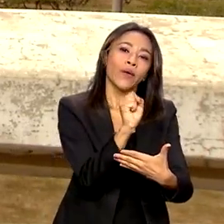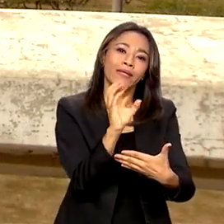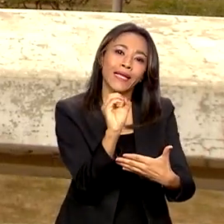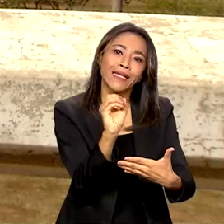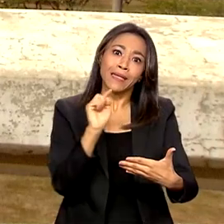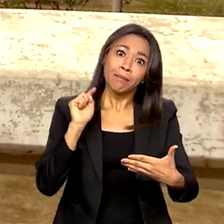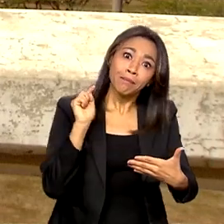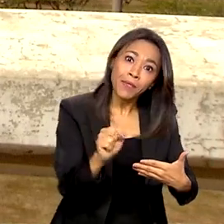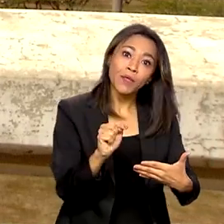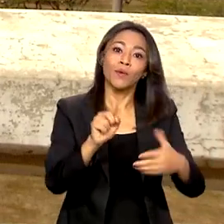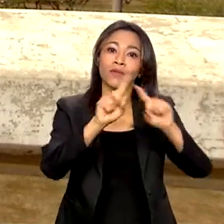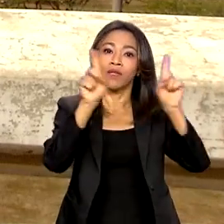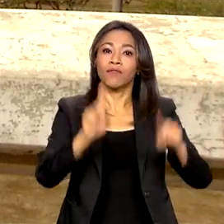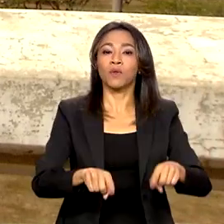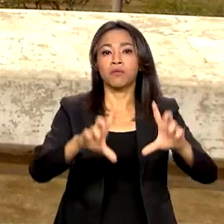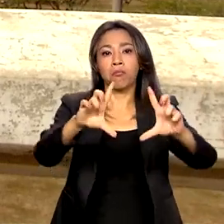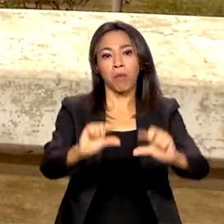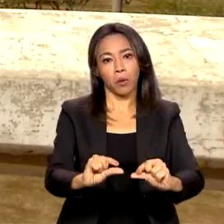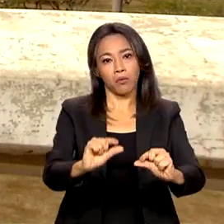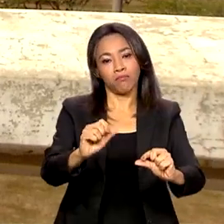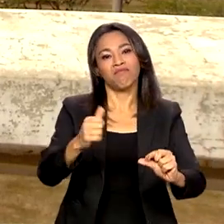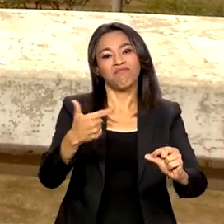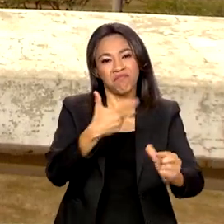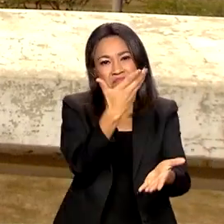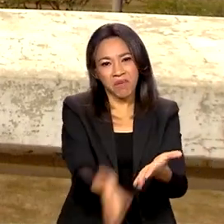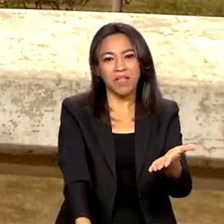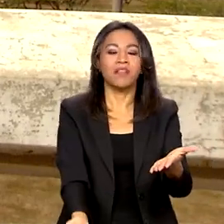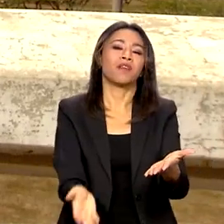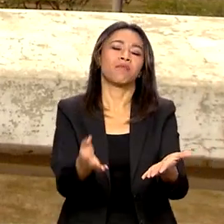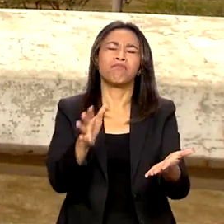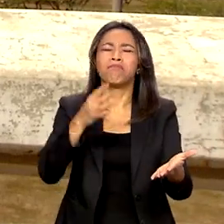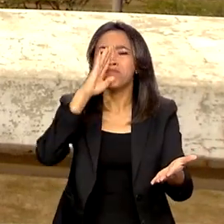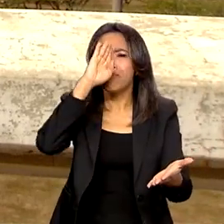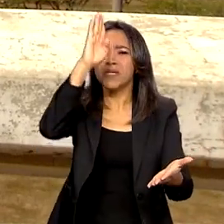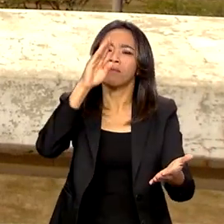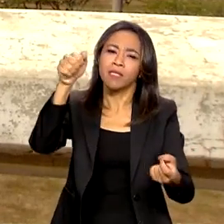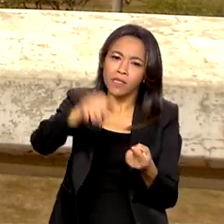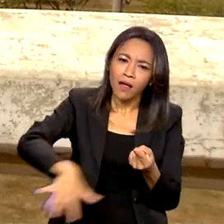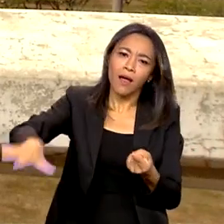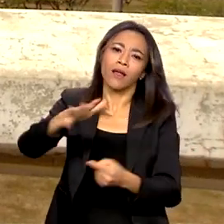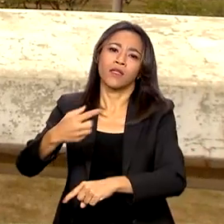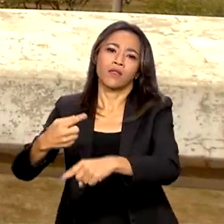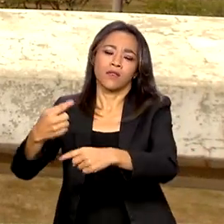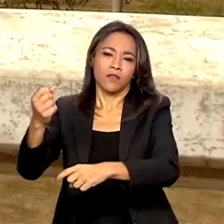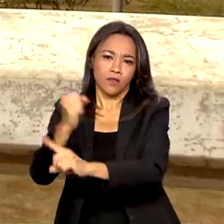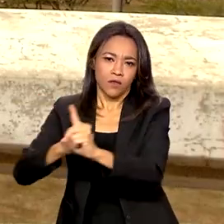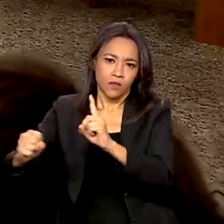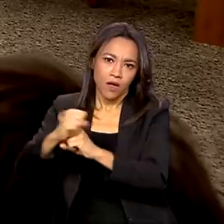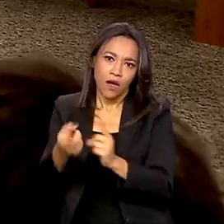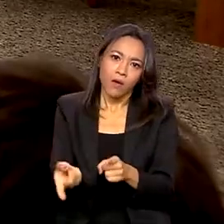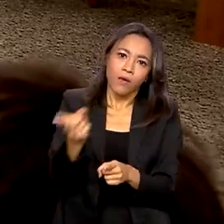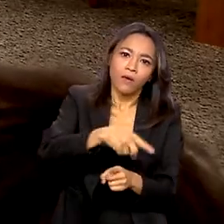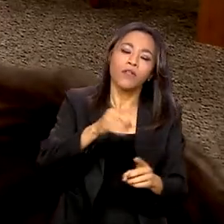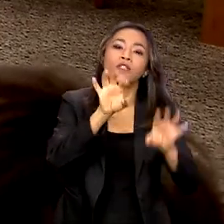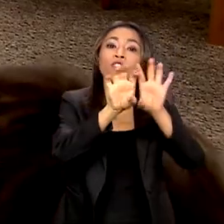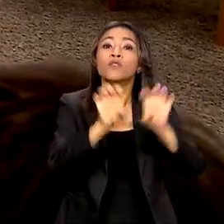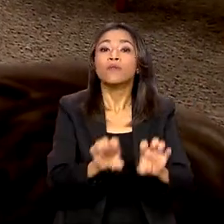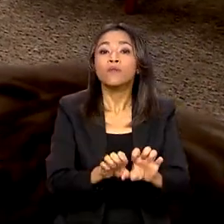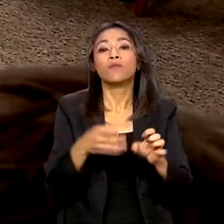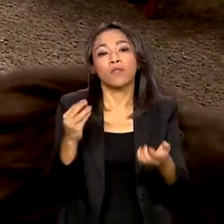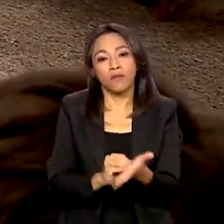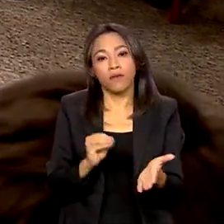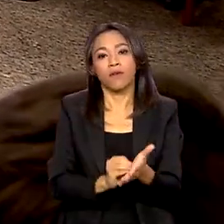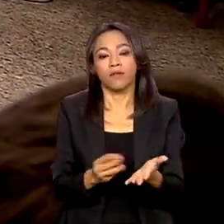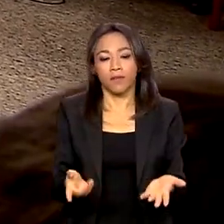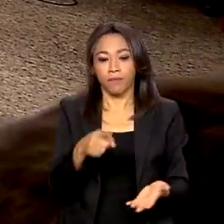menos no governo. As maiores perdas ocorreram nas áreas social e de infraestrutura. O impacto aos